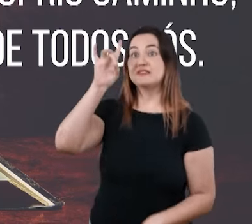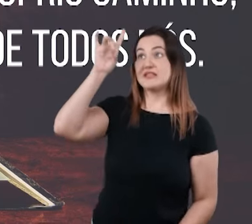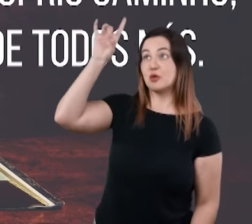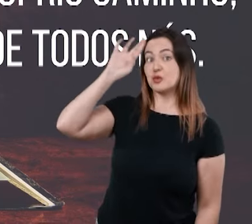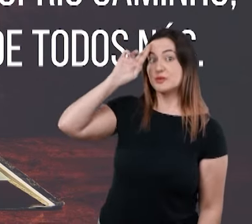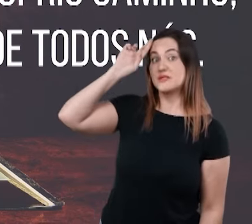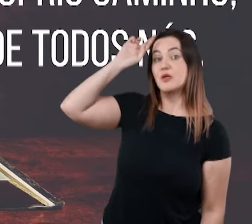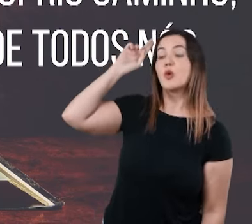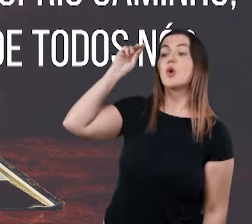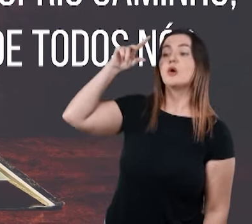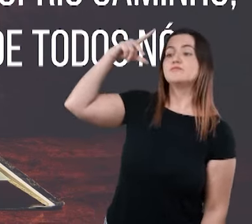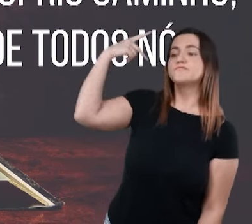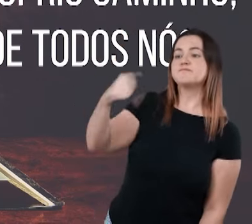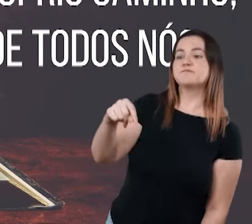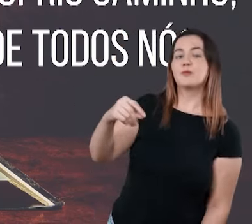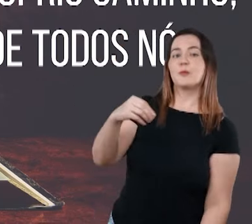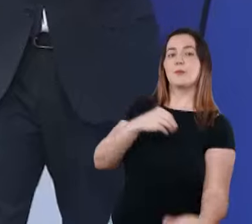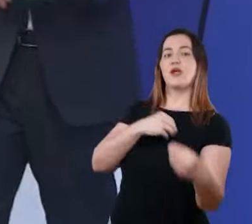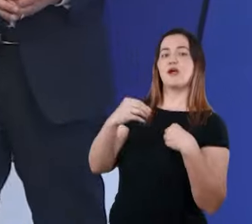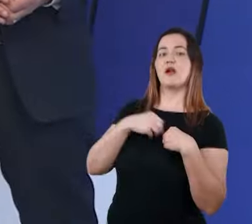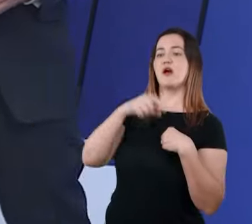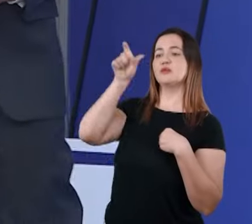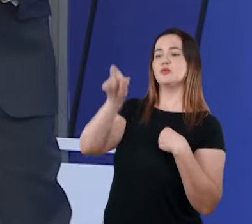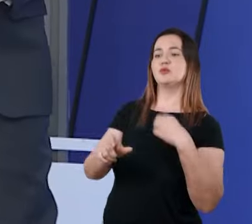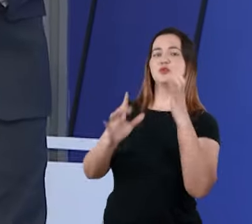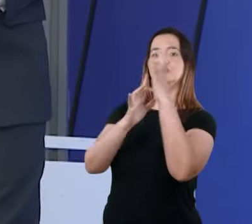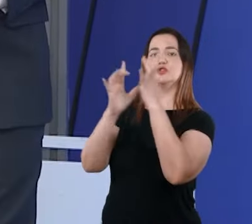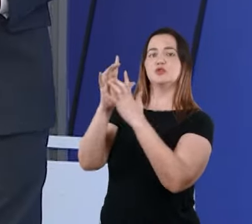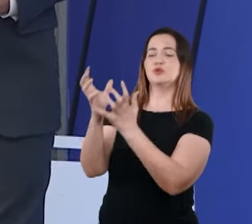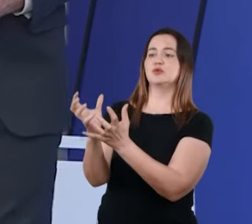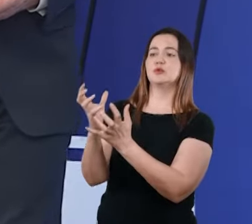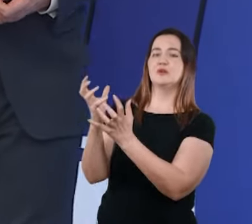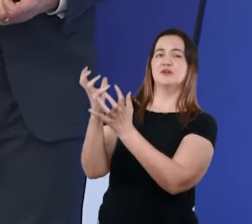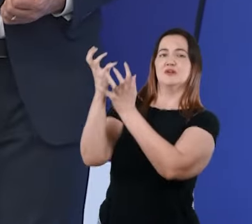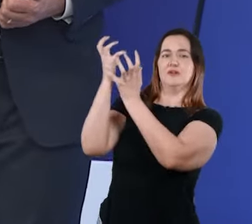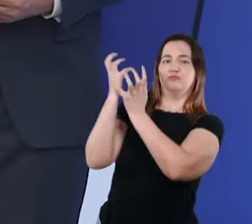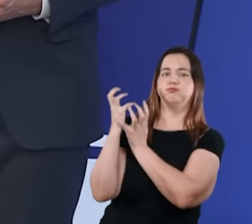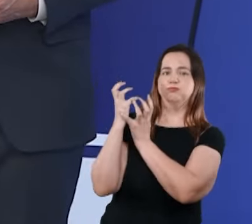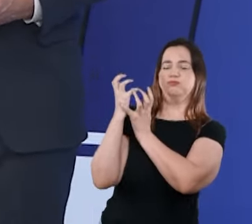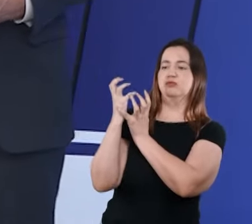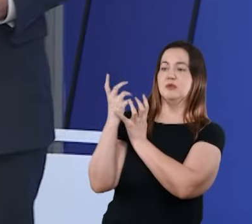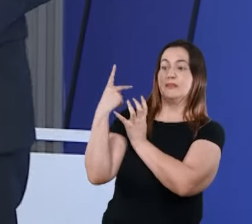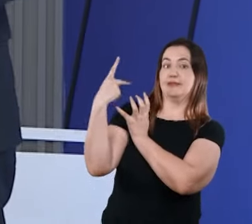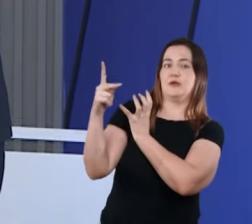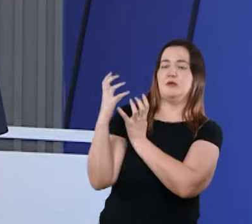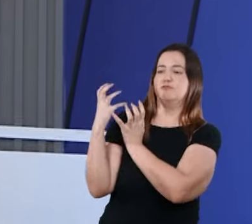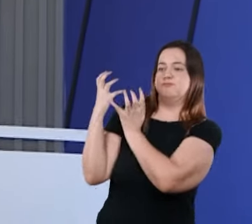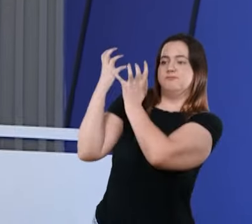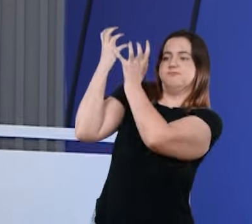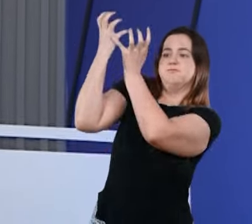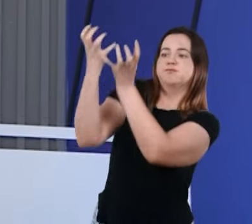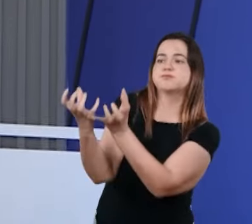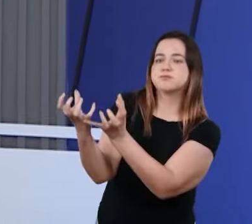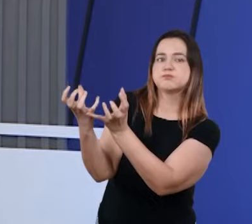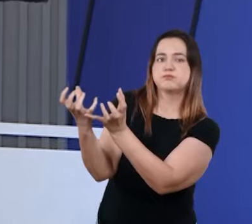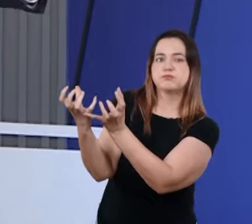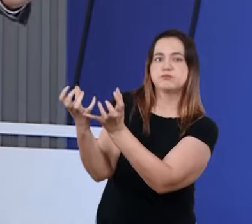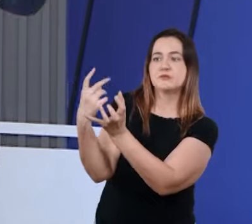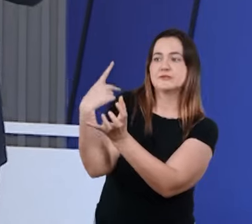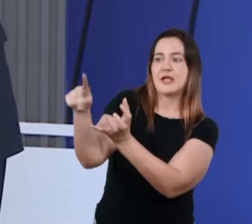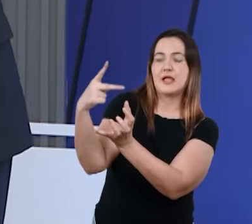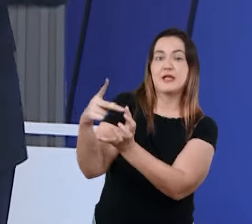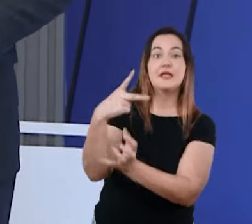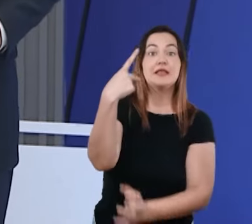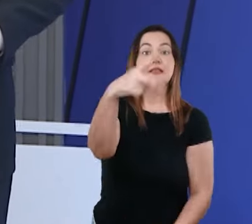iniquidade de todos nós. Iniquidade aqui significa pecado. Todos os meus pecados,